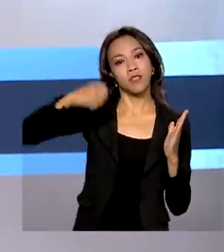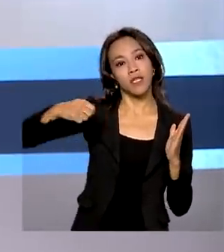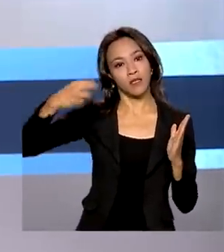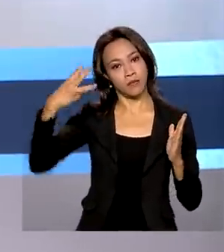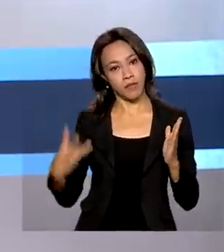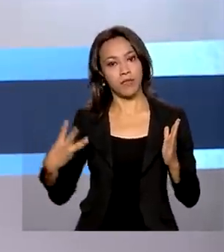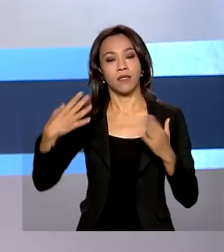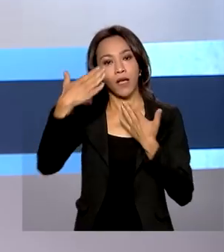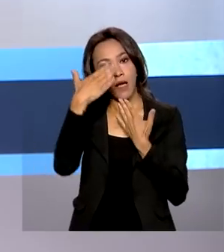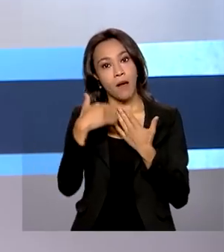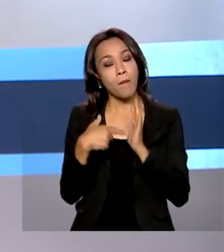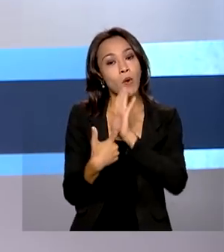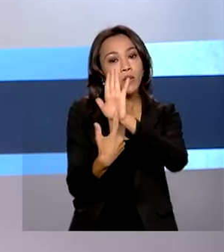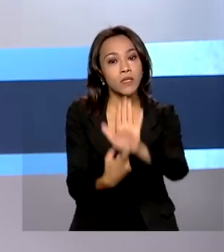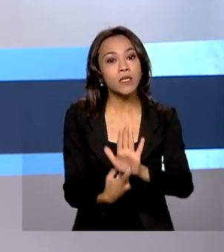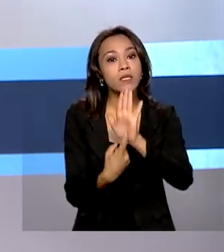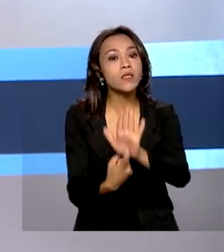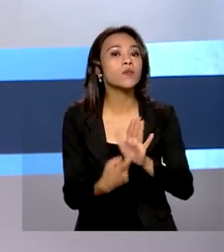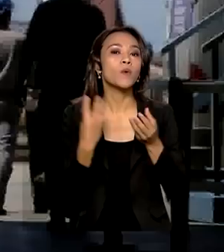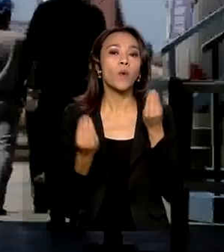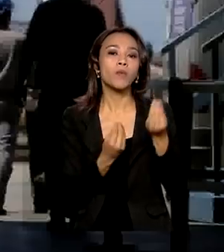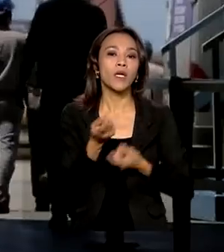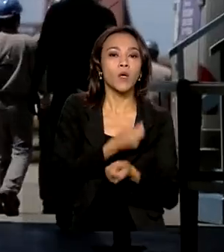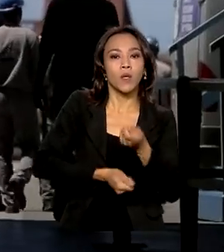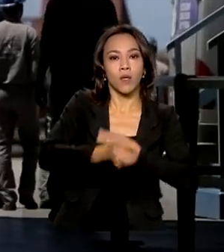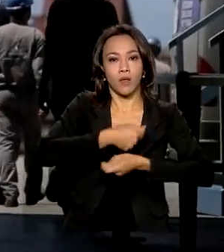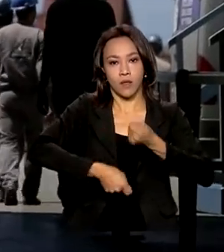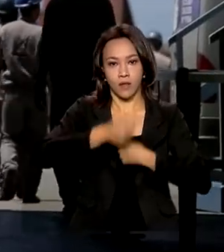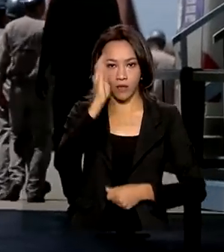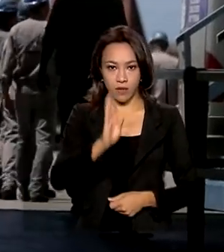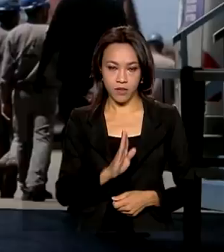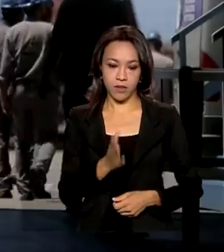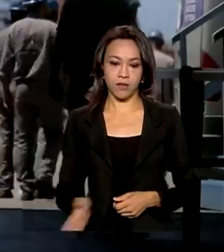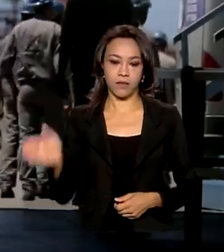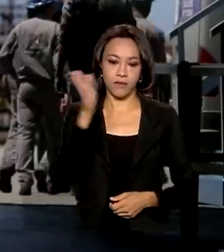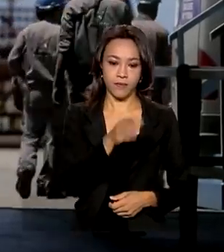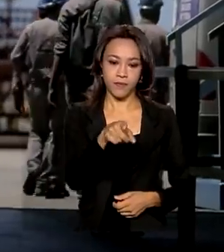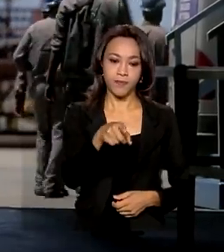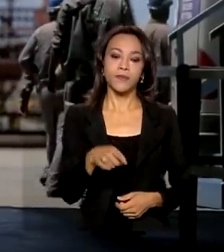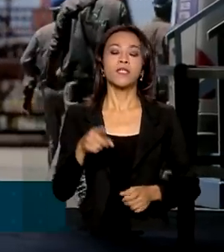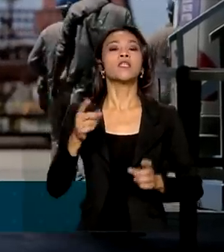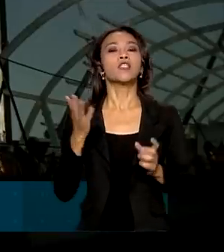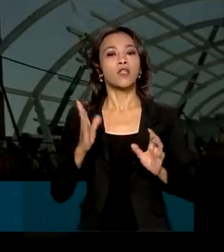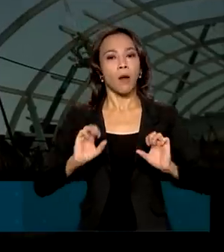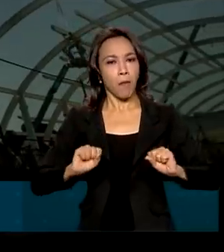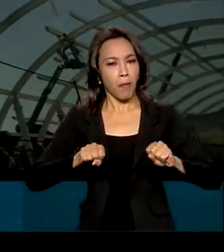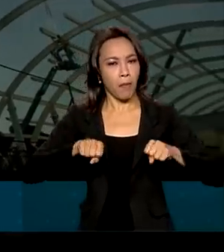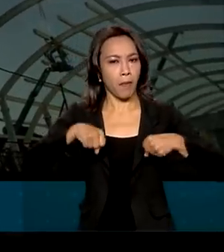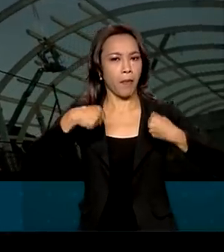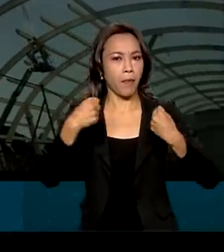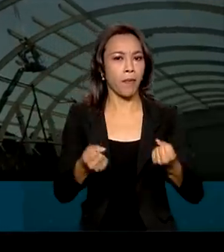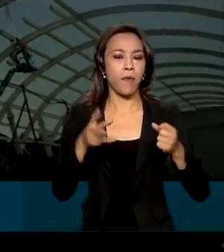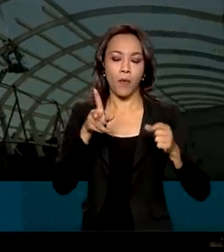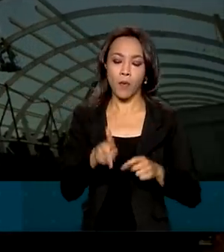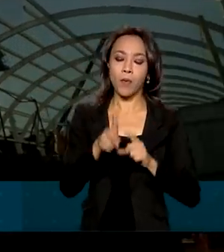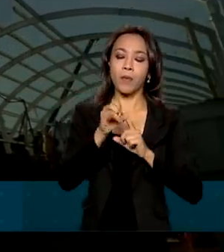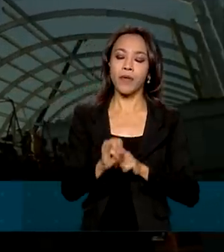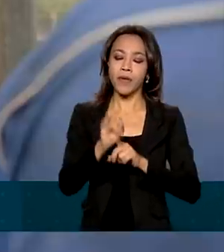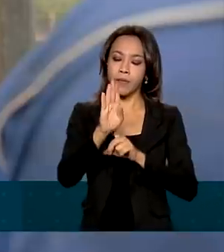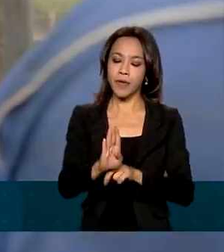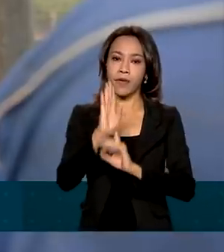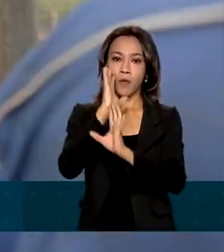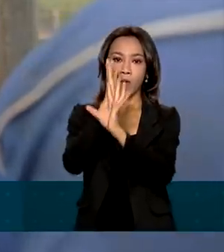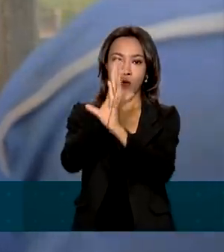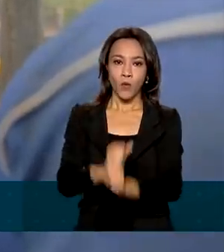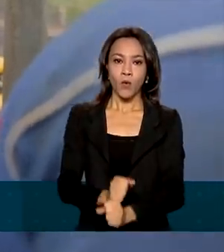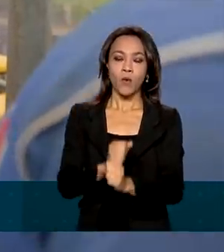principais indicadores econômicos do país. Alavancado pela recuperação da economia, o PIB deve fechar o